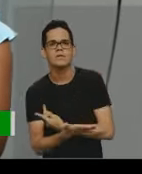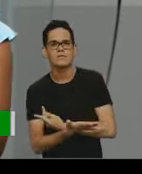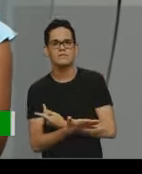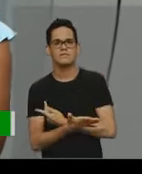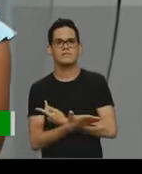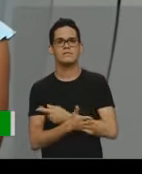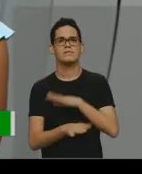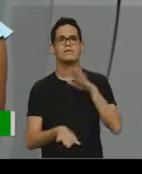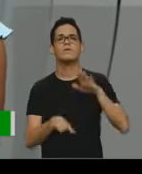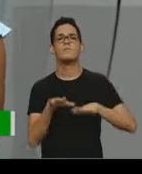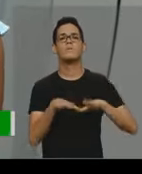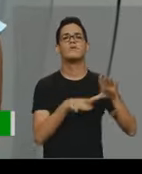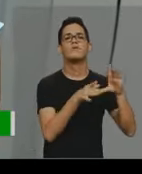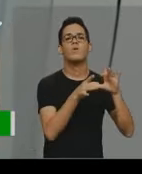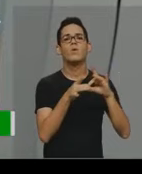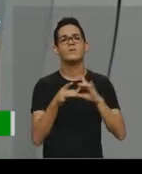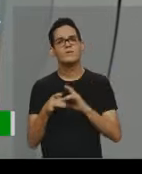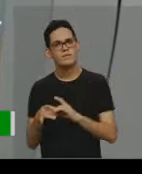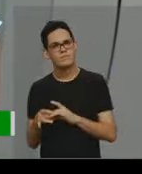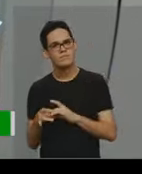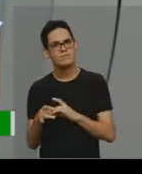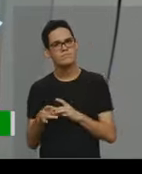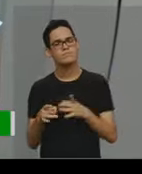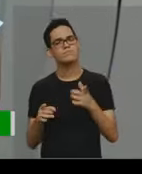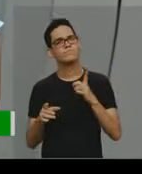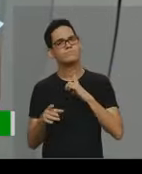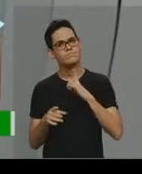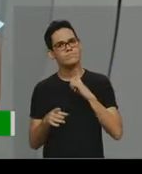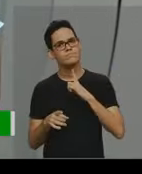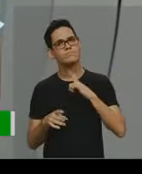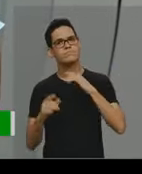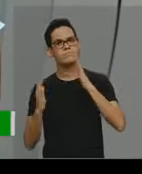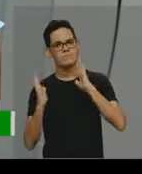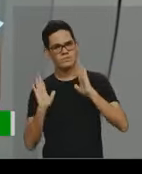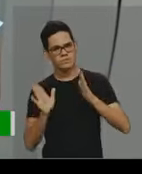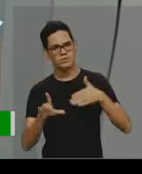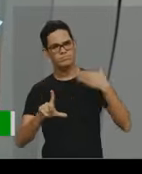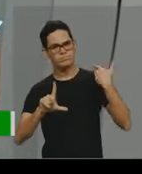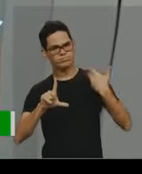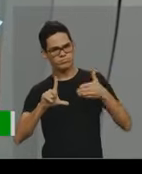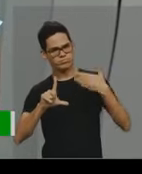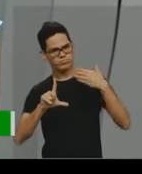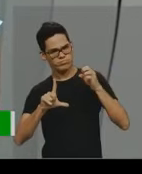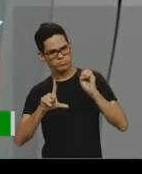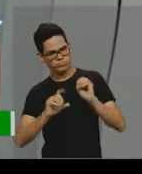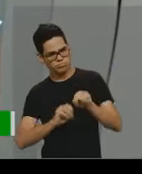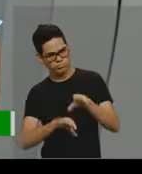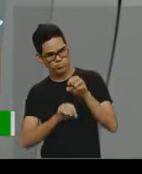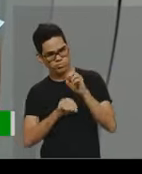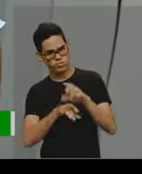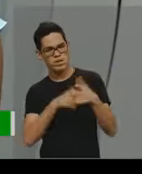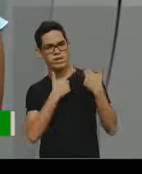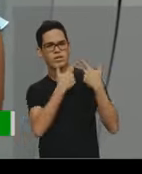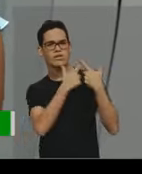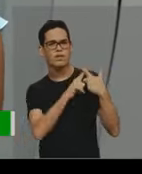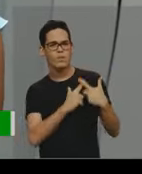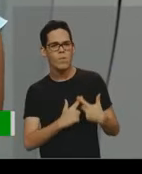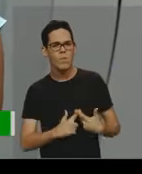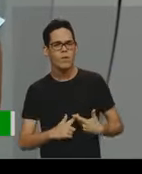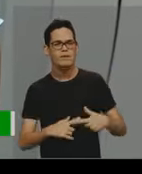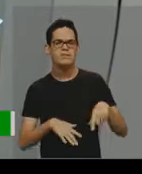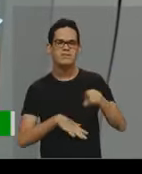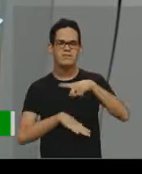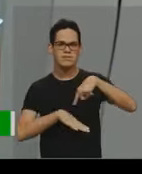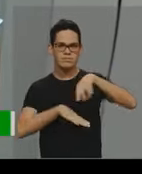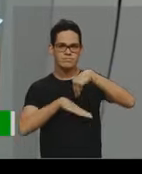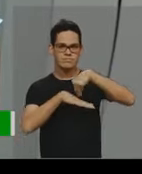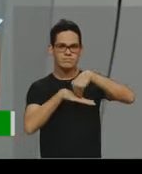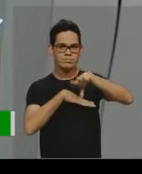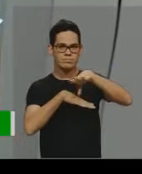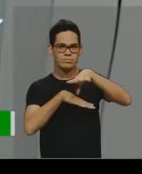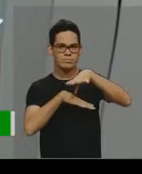do contexto, né, que foi muito explorado nas aulas de linguagem, né, porque a